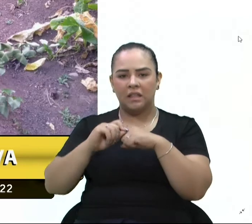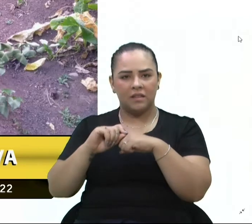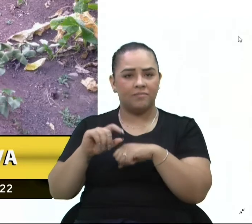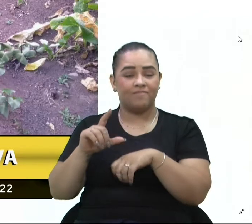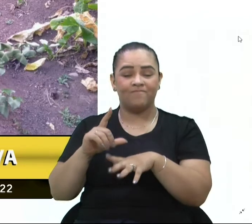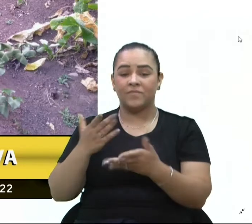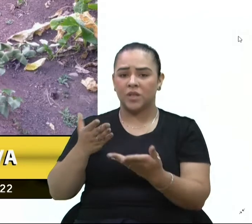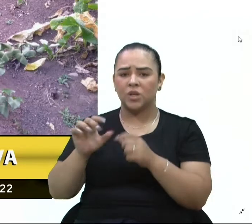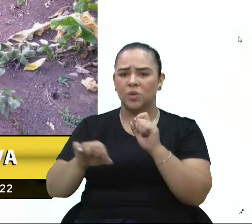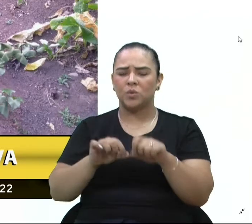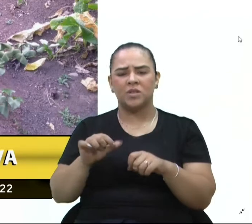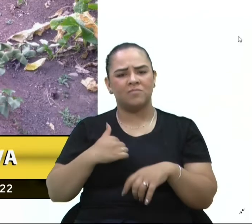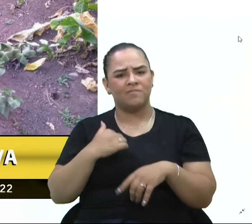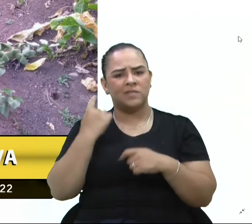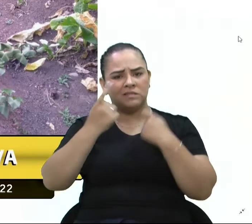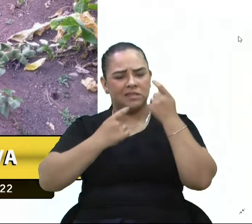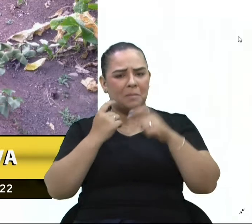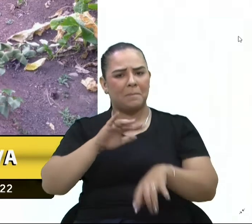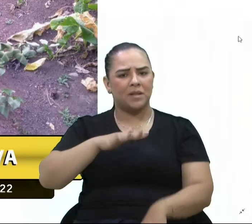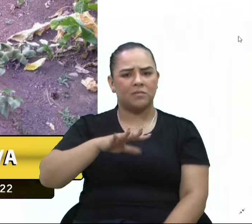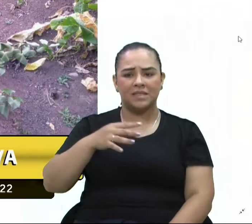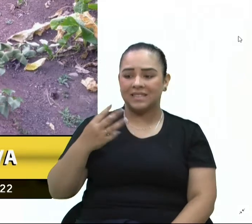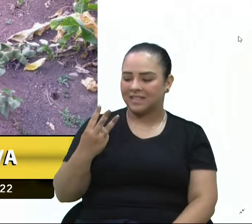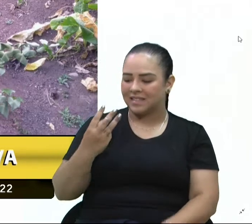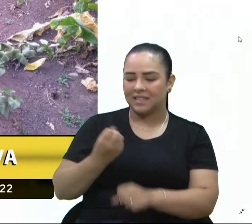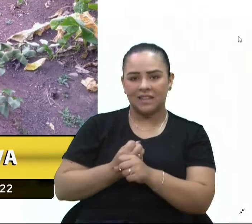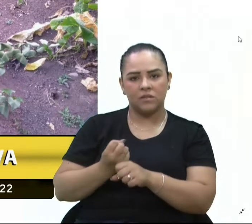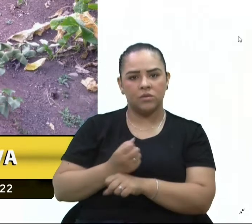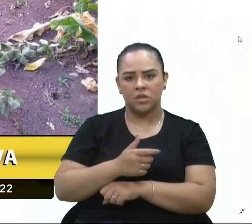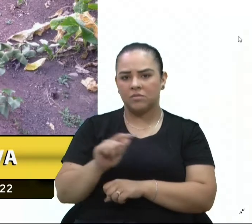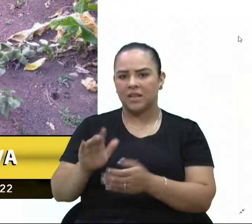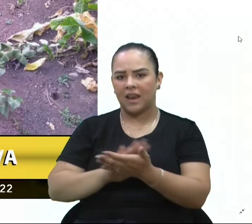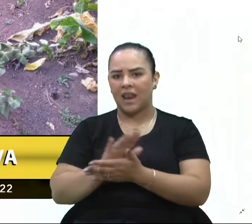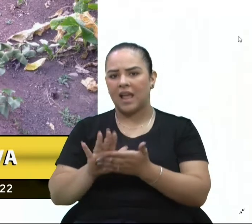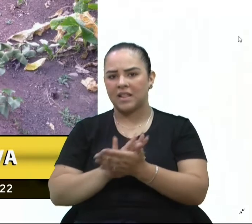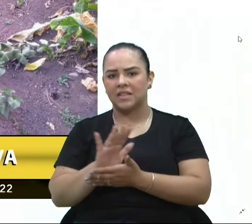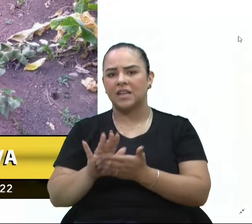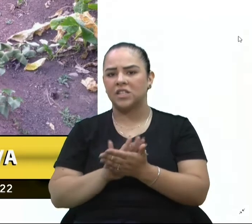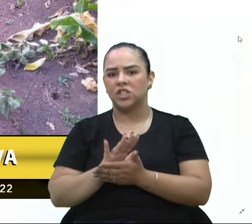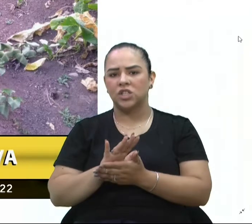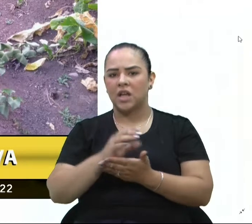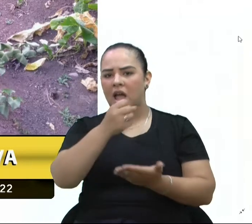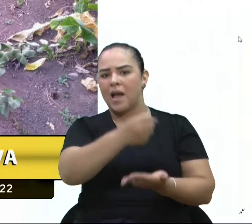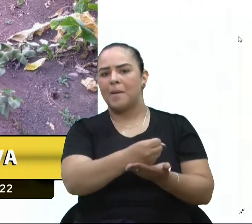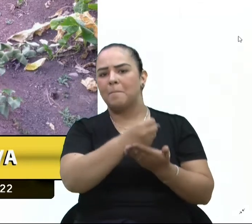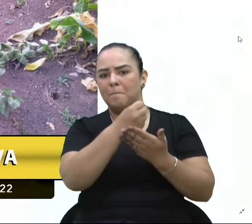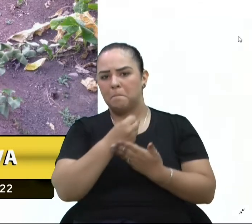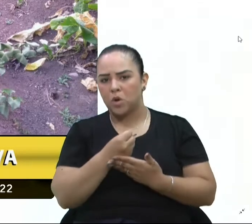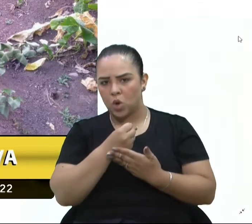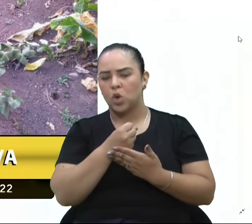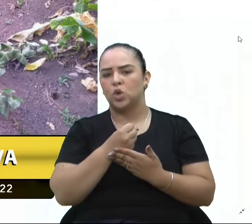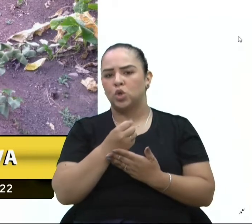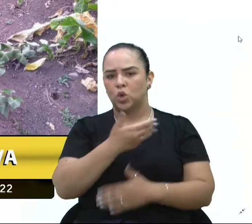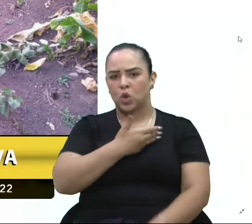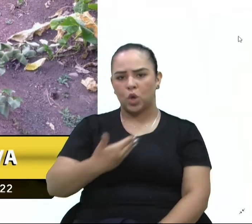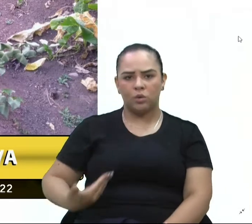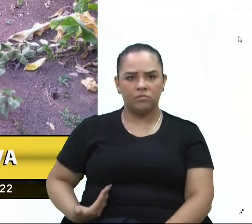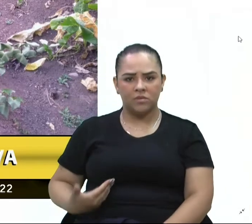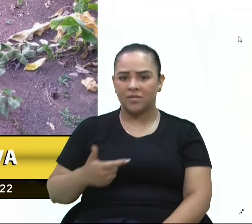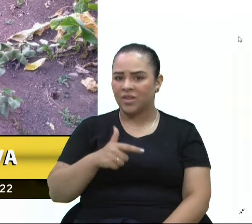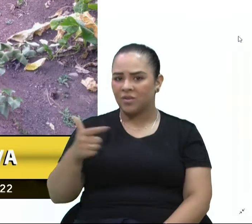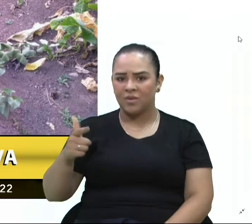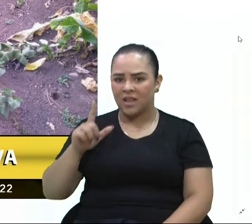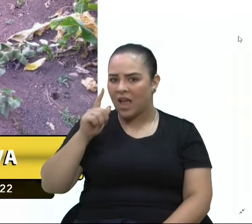Faz aproximadamente três anos que não recebemos atenção do setor público. Não temos águas, jamais visto uma seca deste